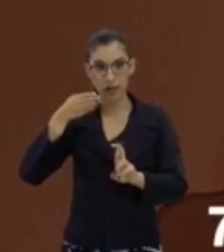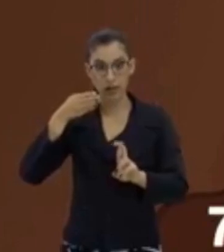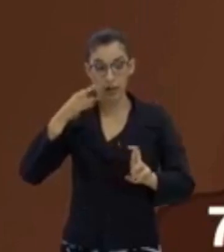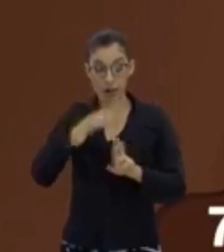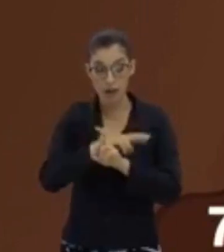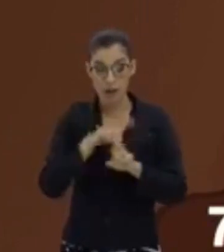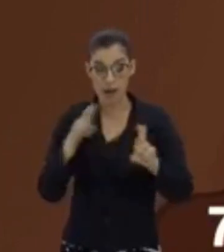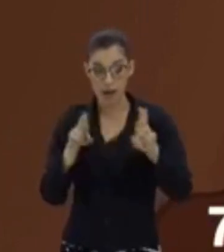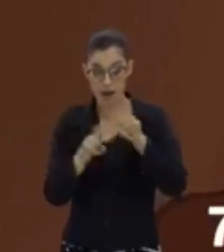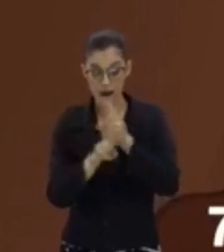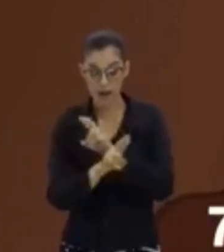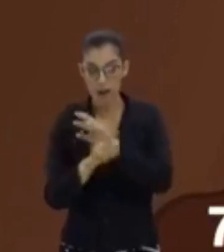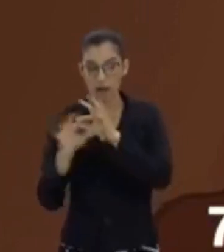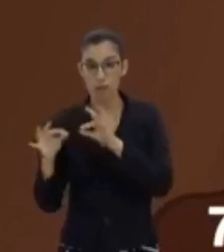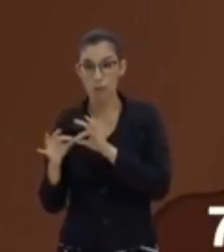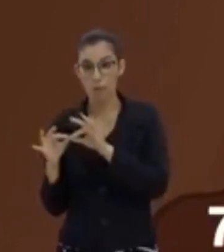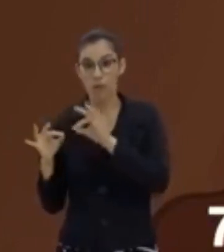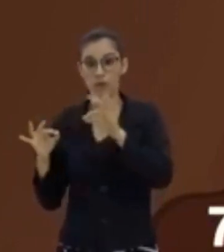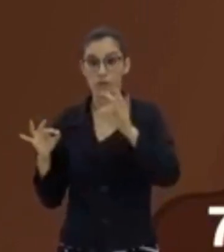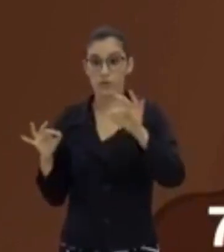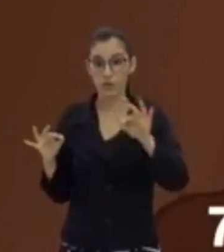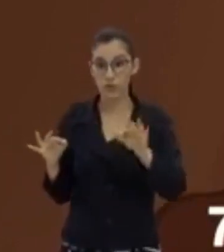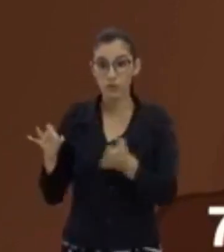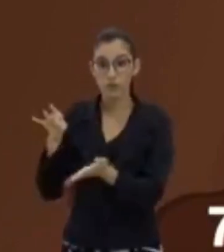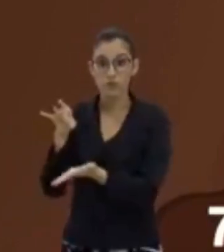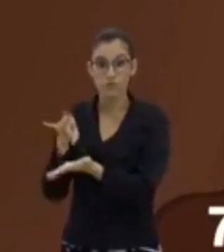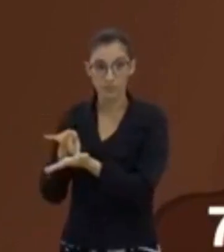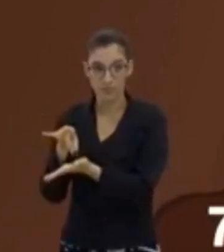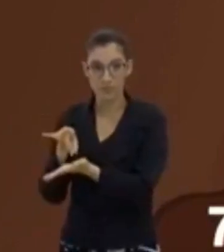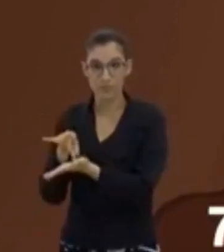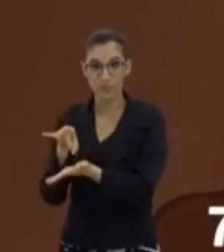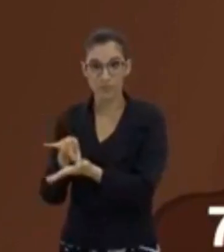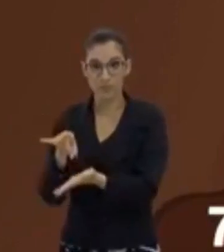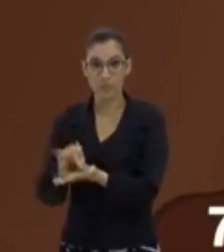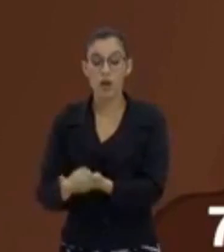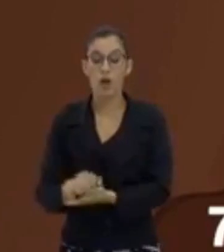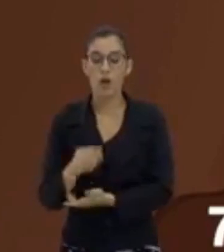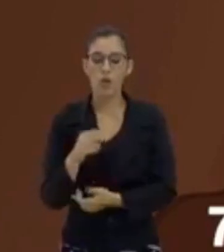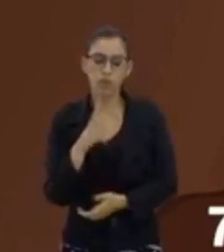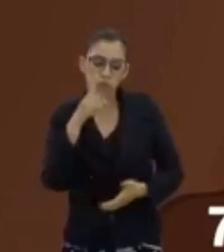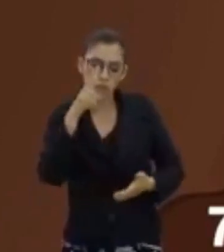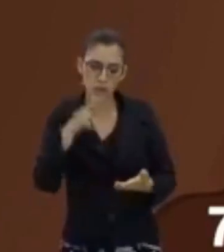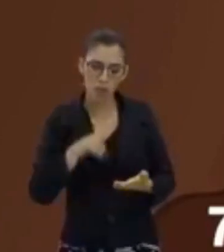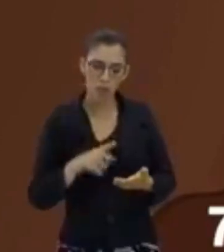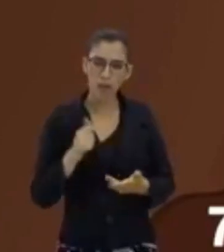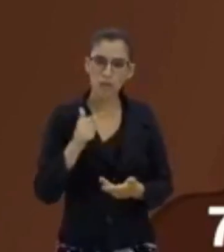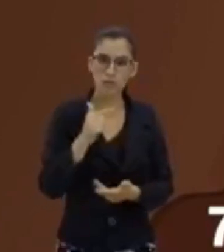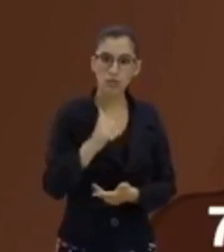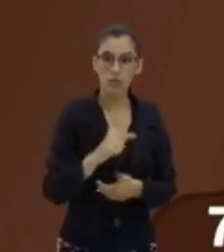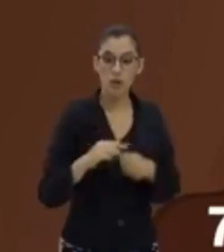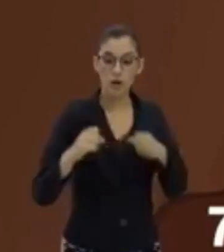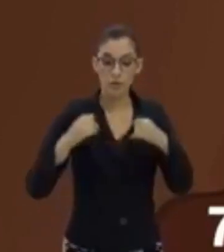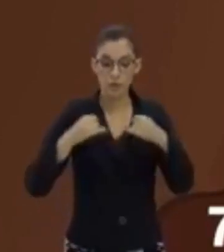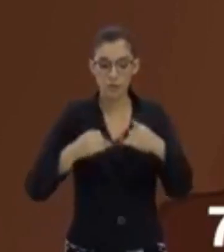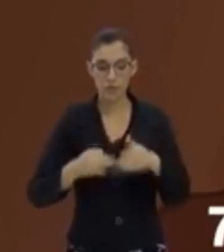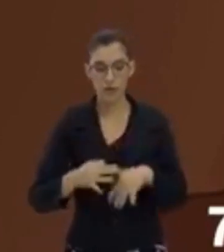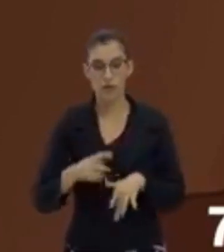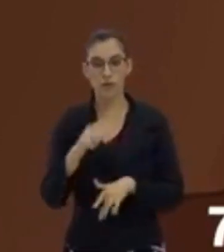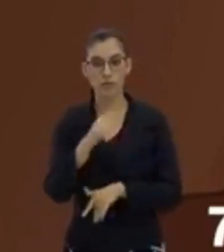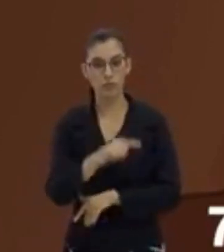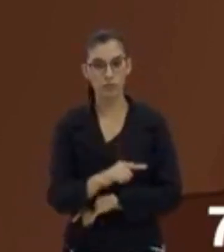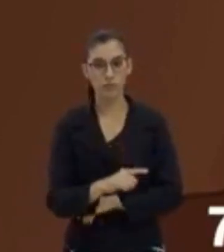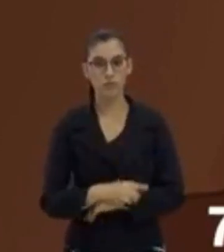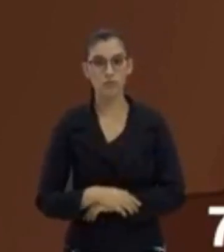Dzão. Então, olha só. Vou ler novamente, depois eu vou te explicar de uma outra forma para ficar mais simples para você.